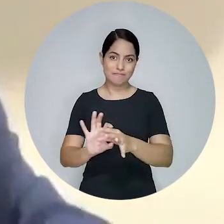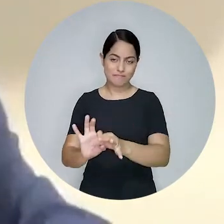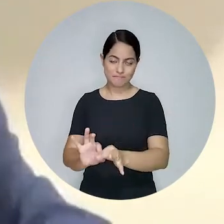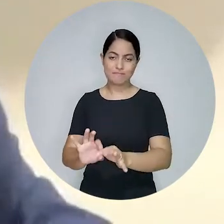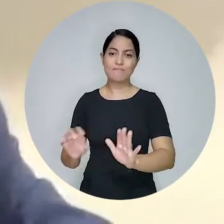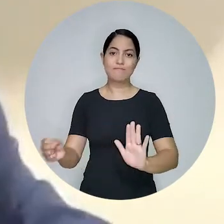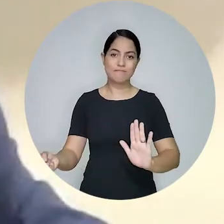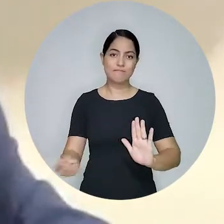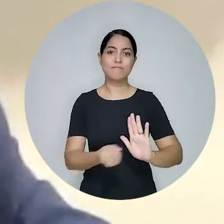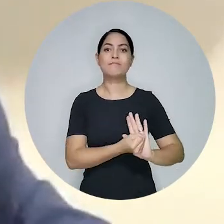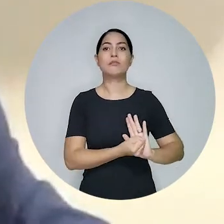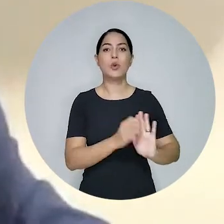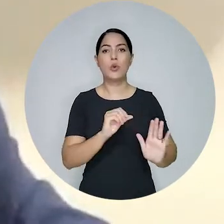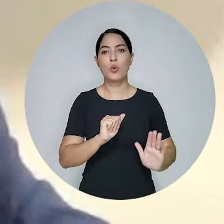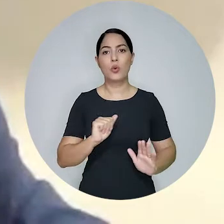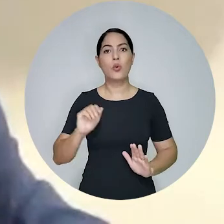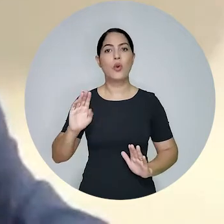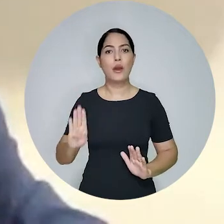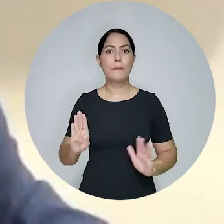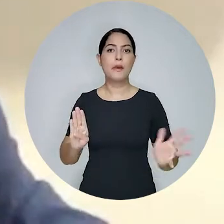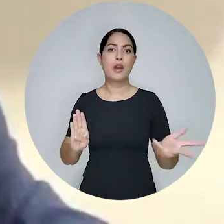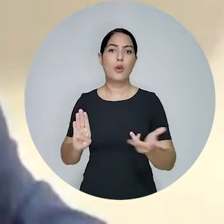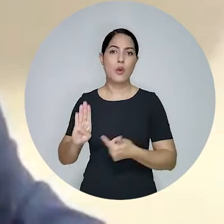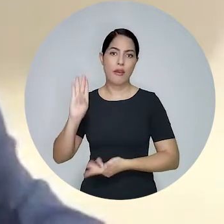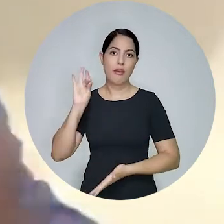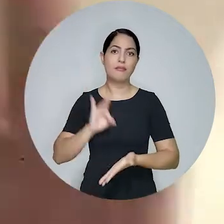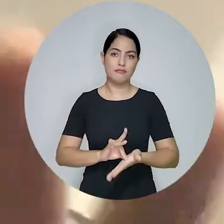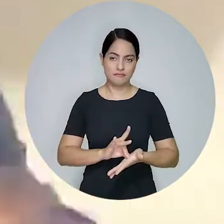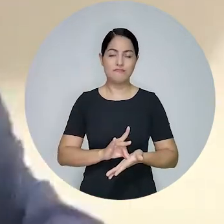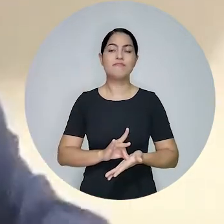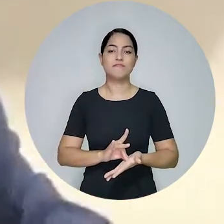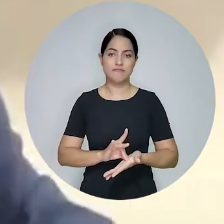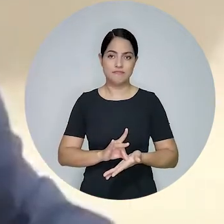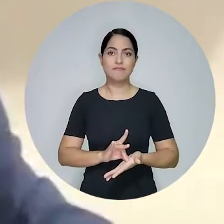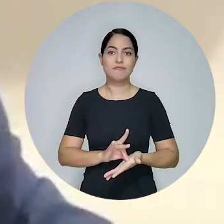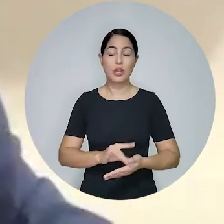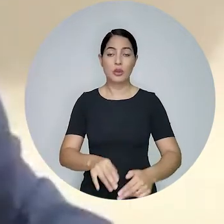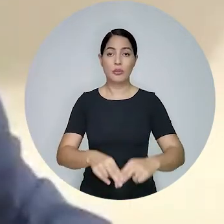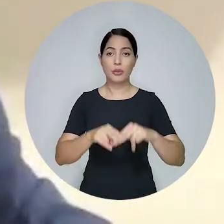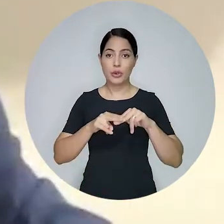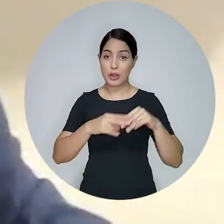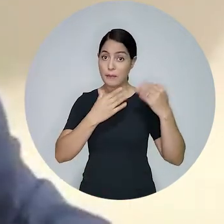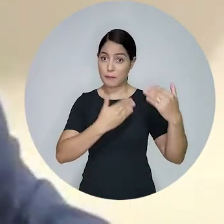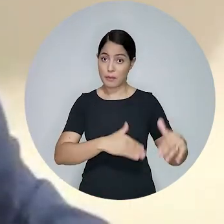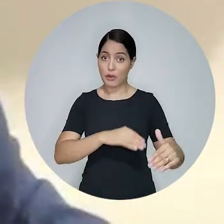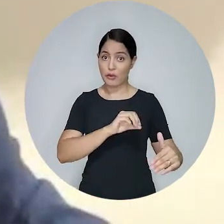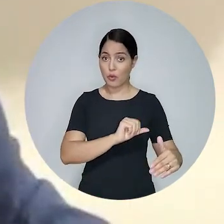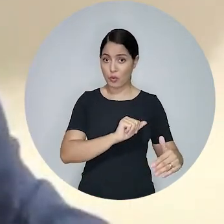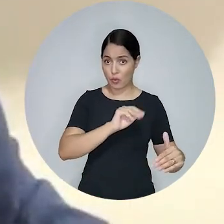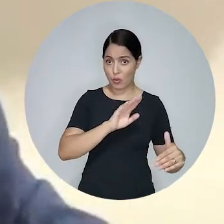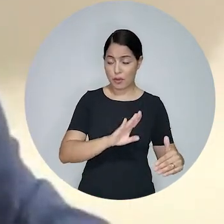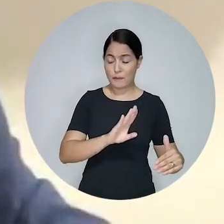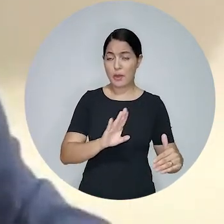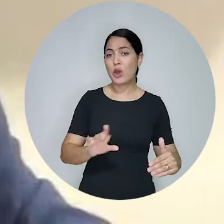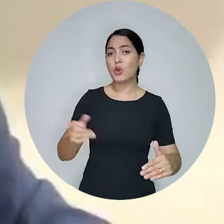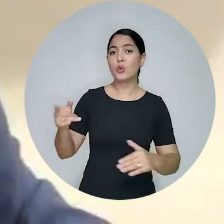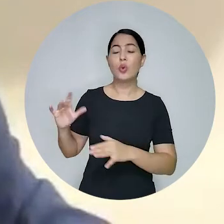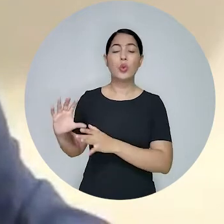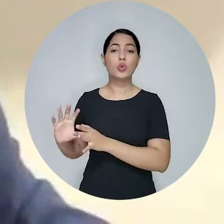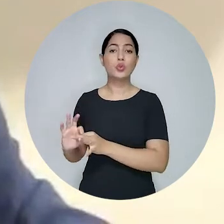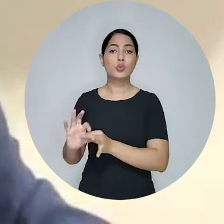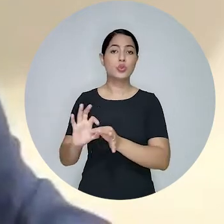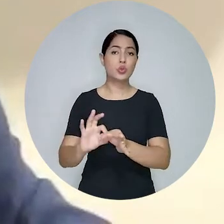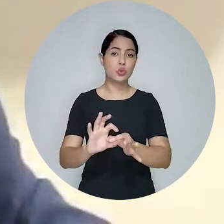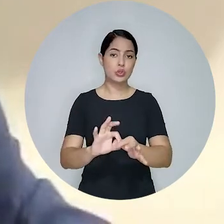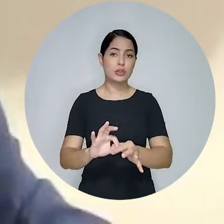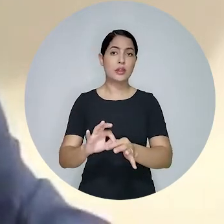Quero aqui fazer o registro que esse selo usa como metodologia. De um lado, os resultados da avaliação do exame de ordem e, do outro